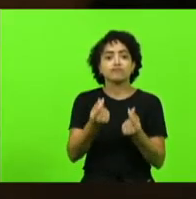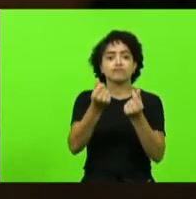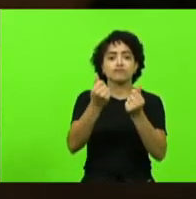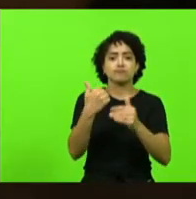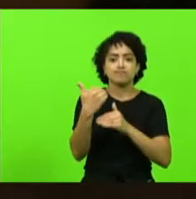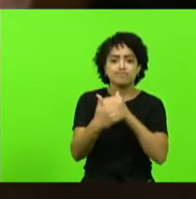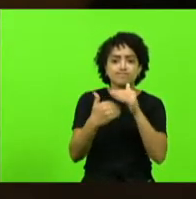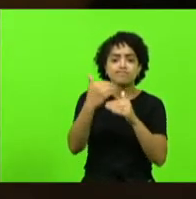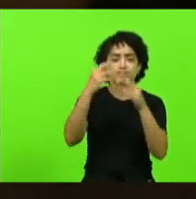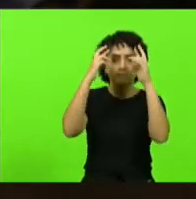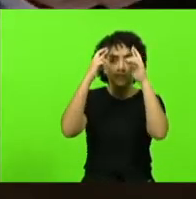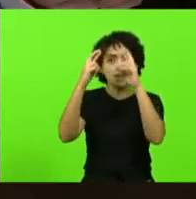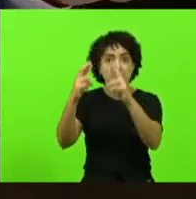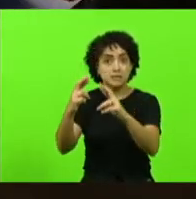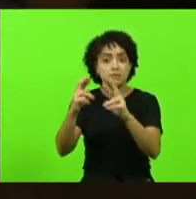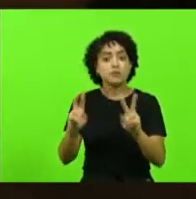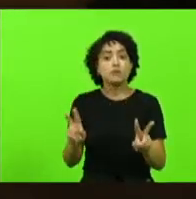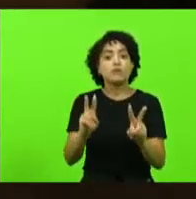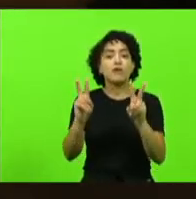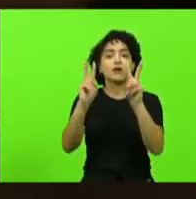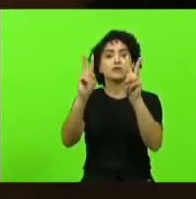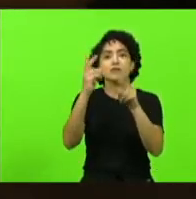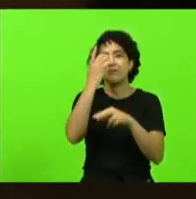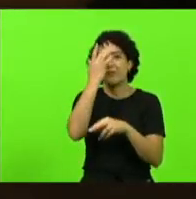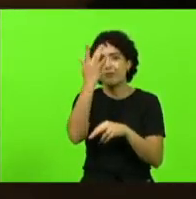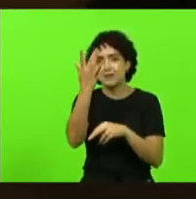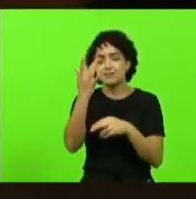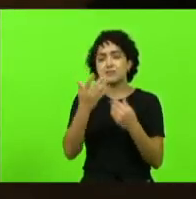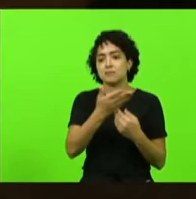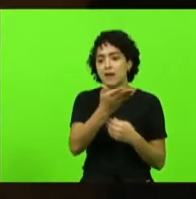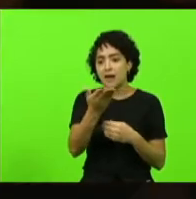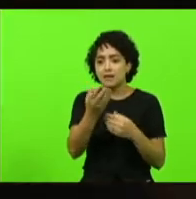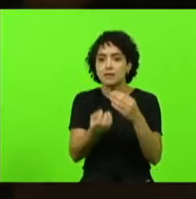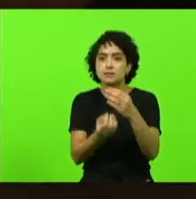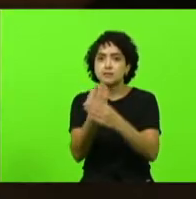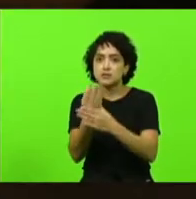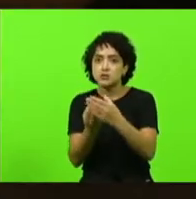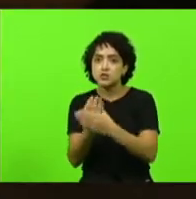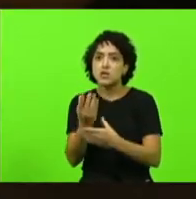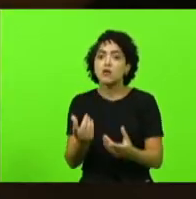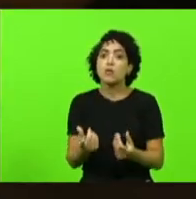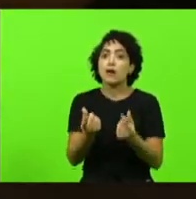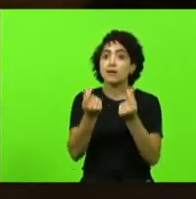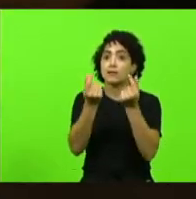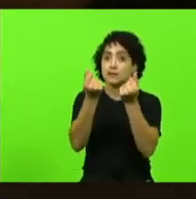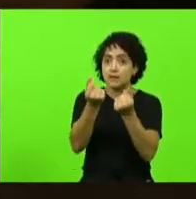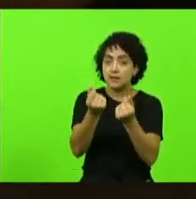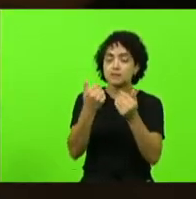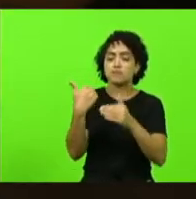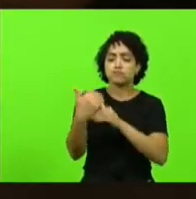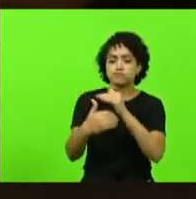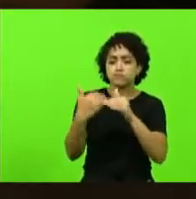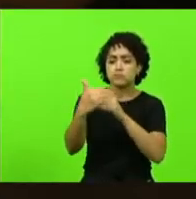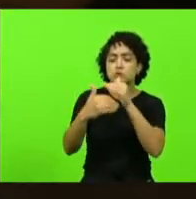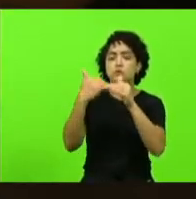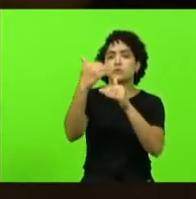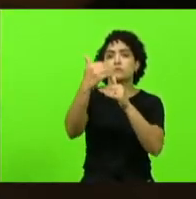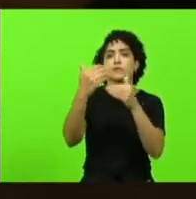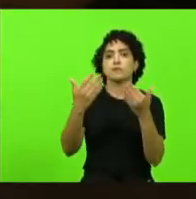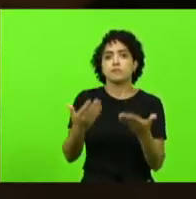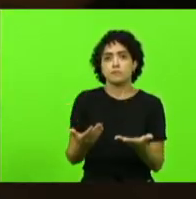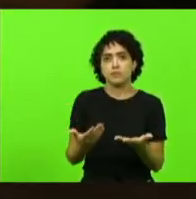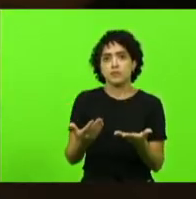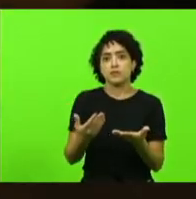valorizamos e facilitamos para aqueles que geram a riqueza que geram a prosperidade não tem como haver